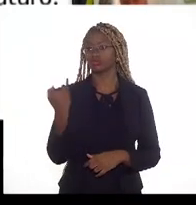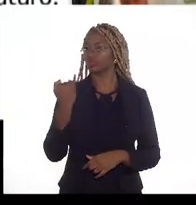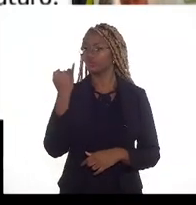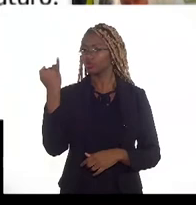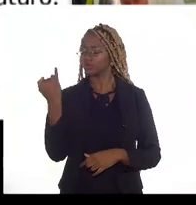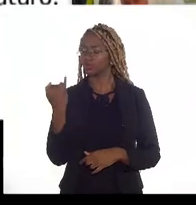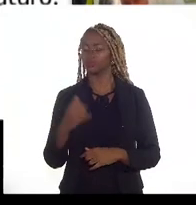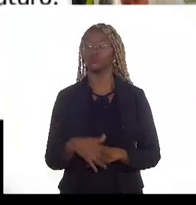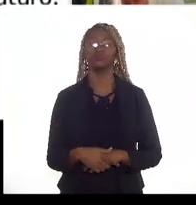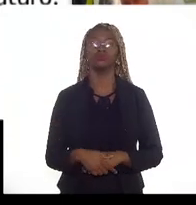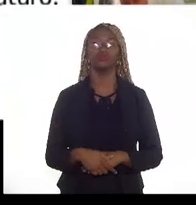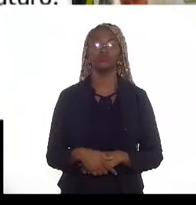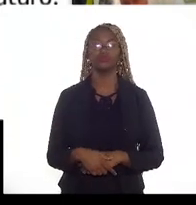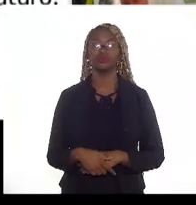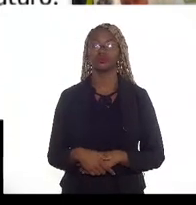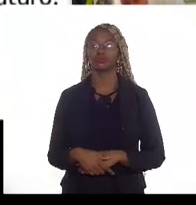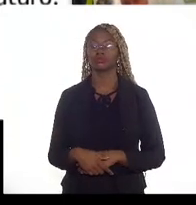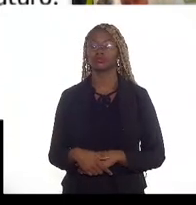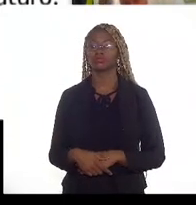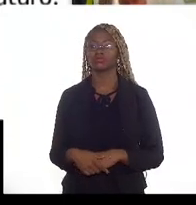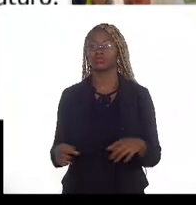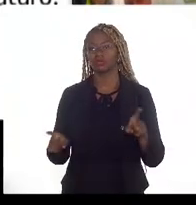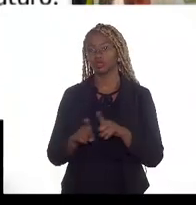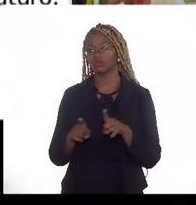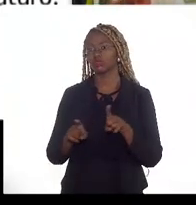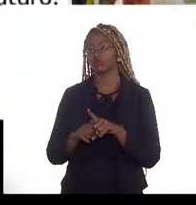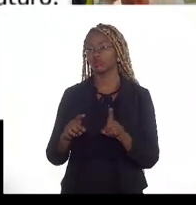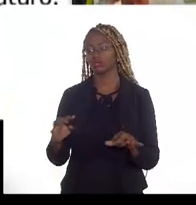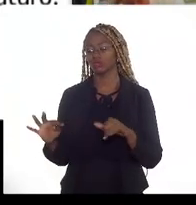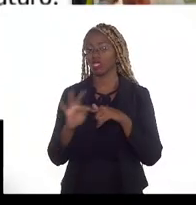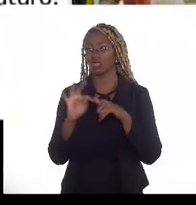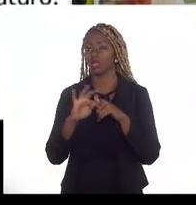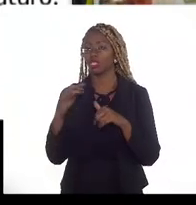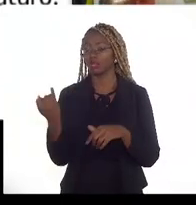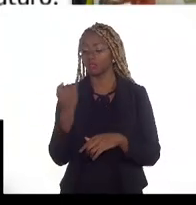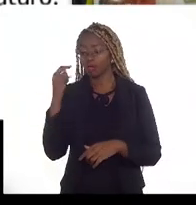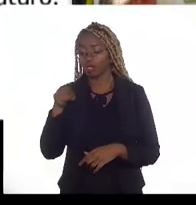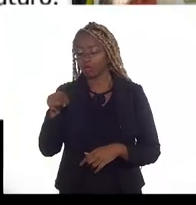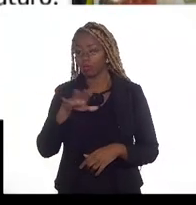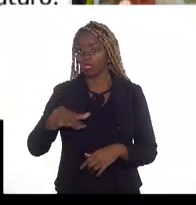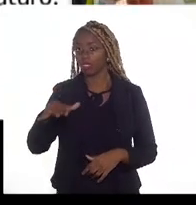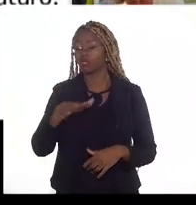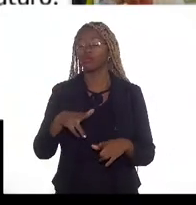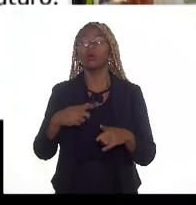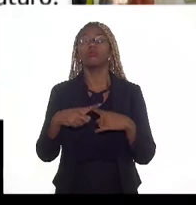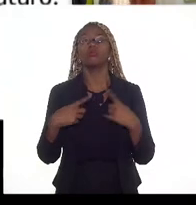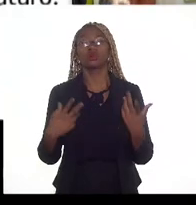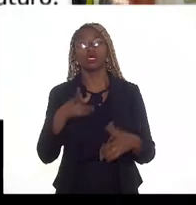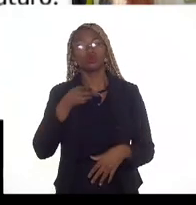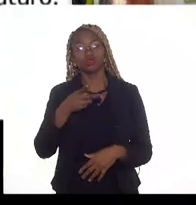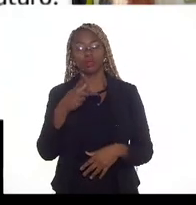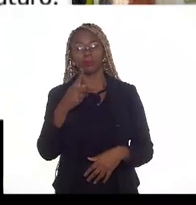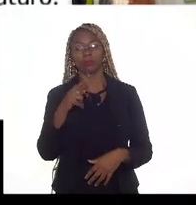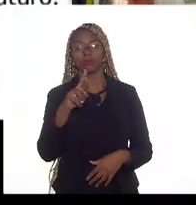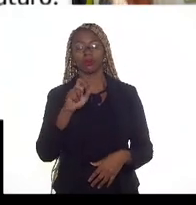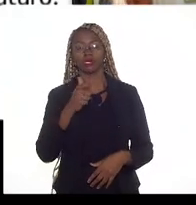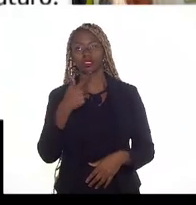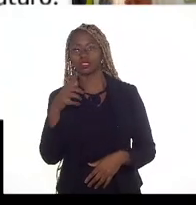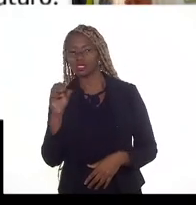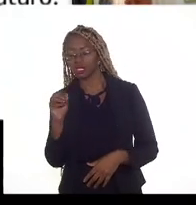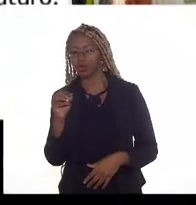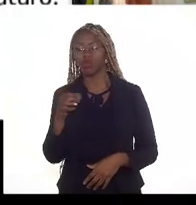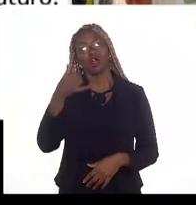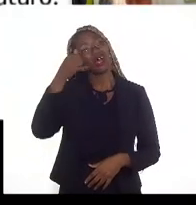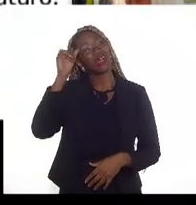a rejeição é uma técnica importante para isso. Mantendo a pressão, você evitar retirar o gás do